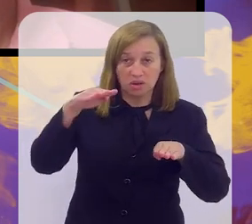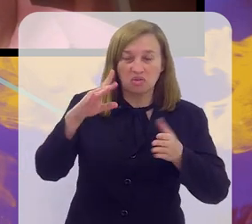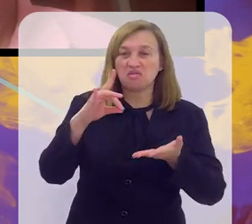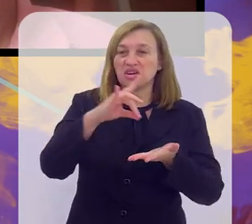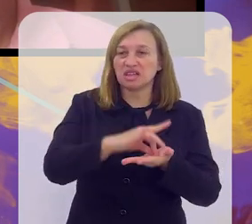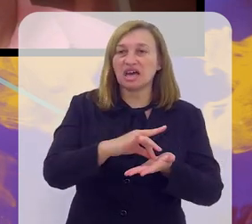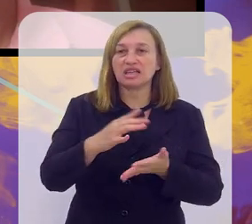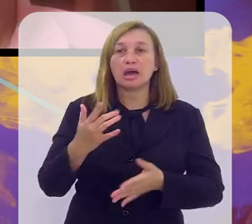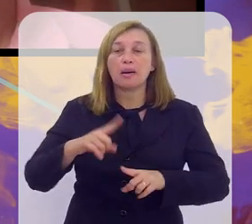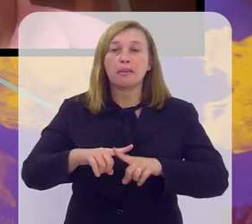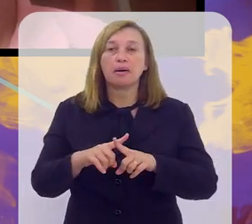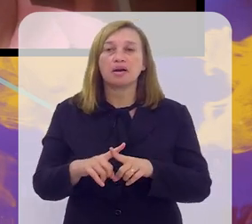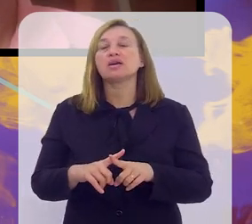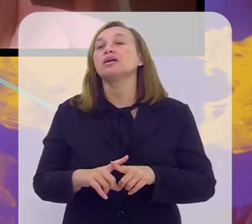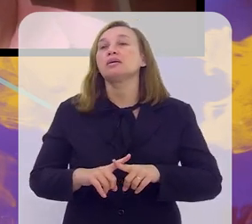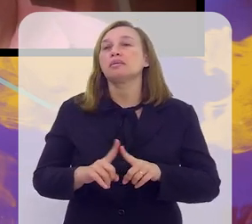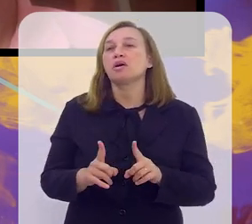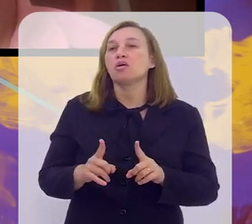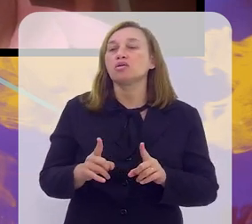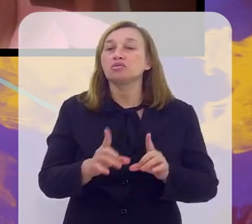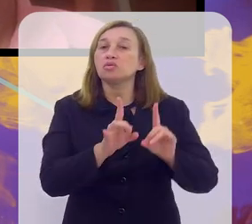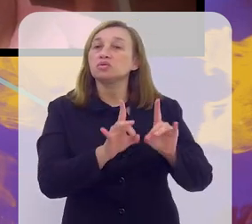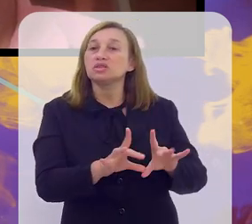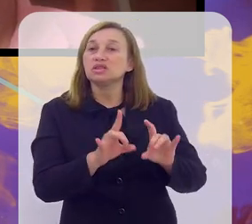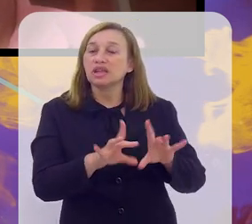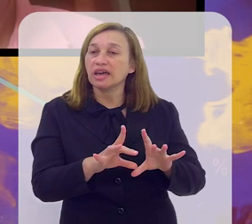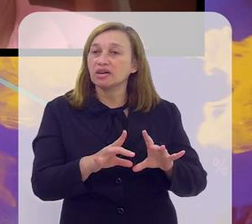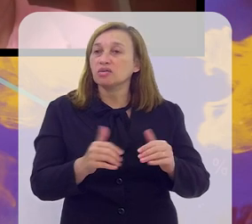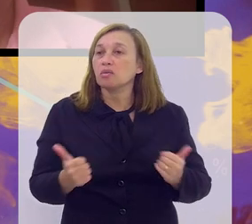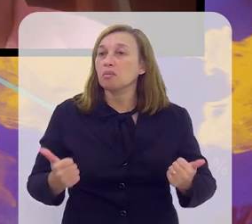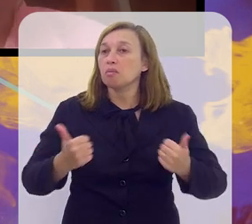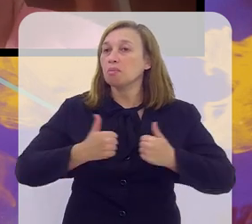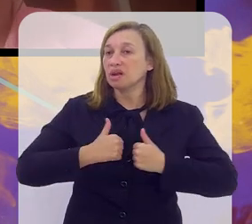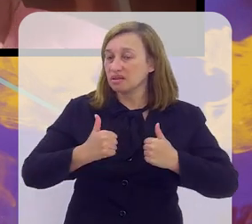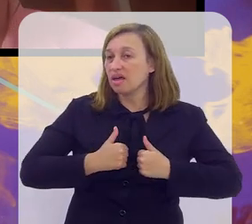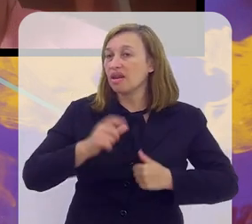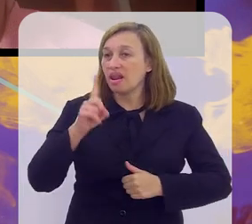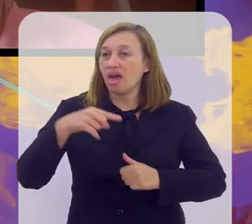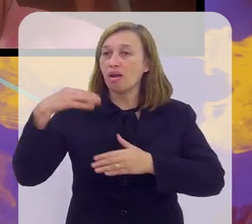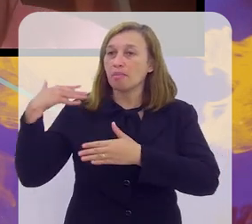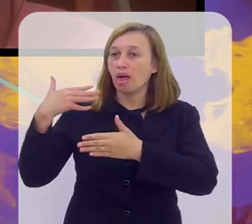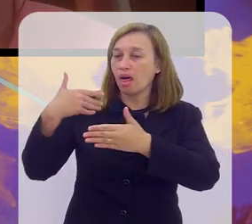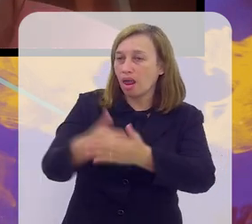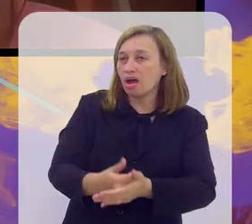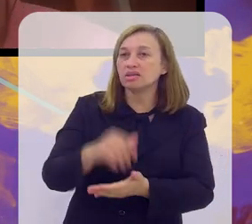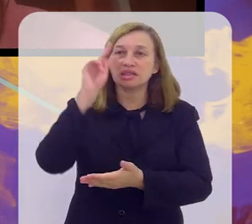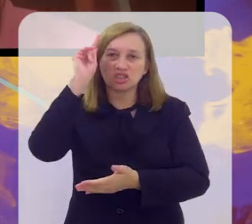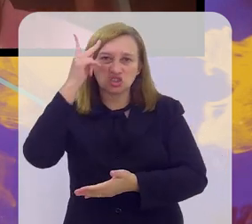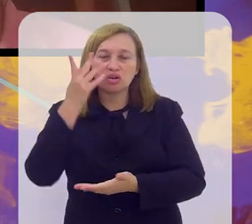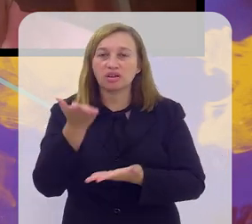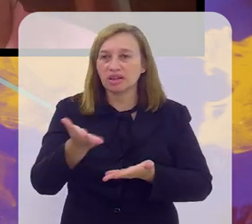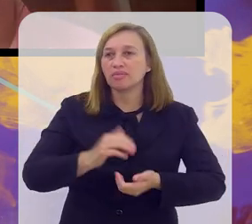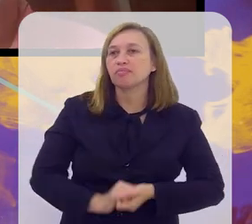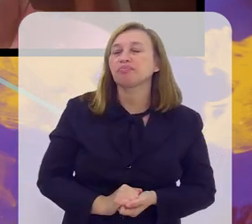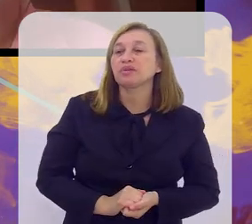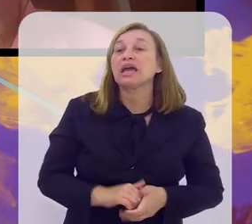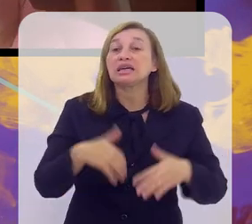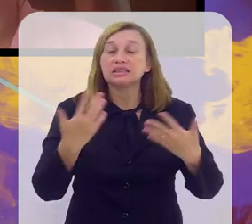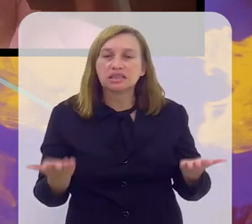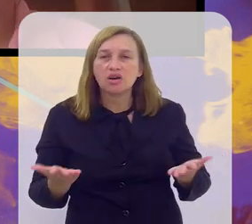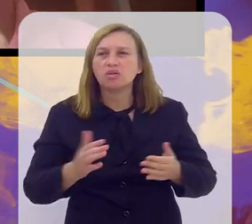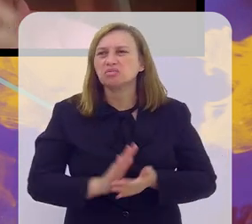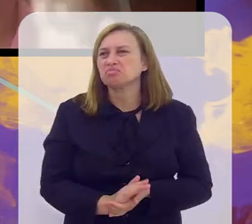quem é cinco vezes campeão do mundo é o Brasil, com técnicos brasileiros, né, Rafael? É, ao longo da história, né? São fatos, enquanto há fatos, não há argumentos.